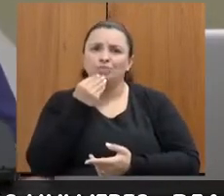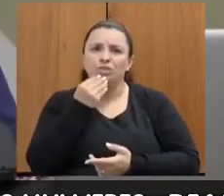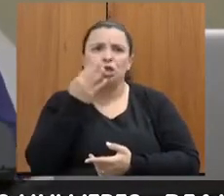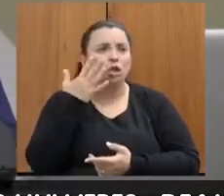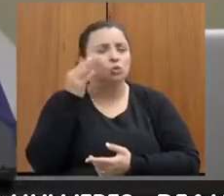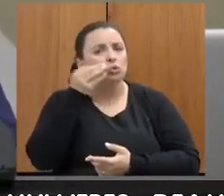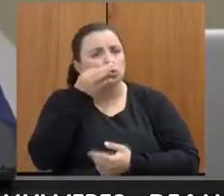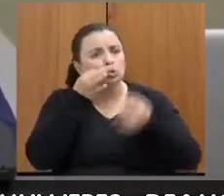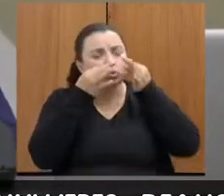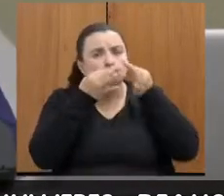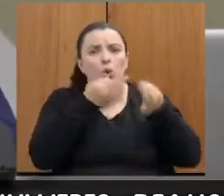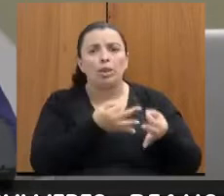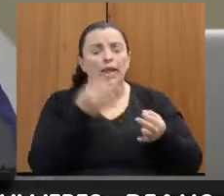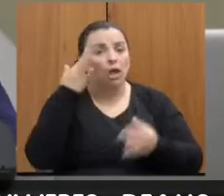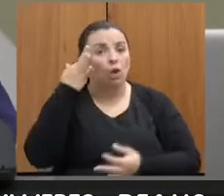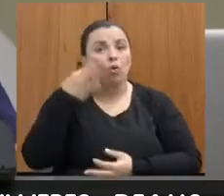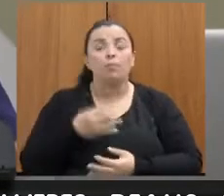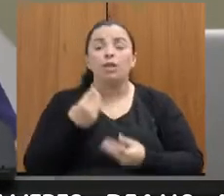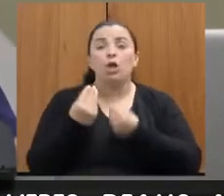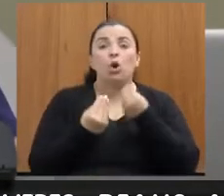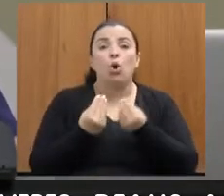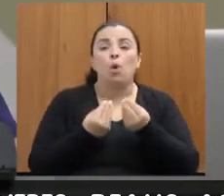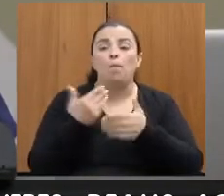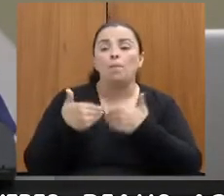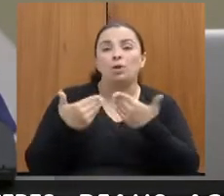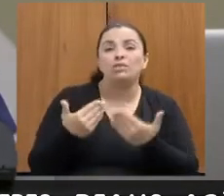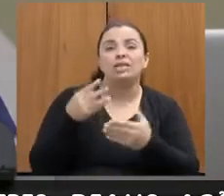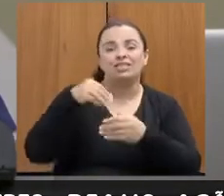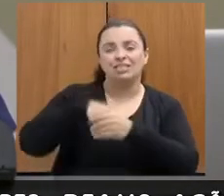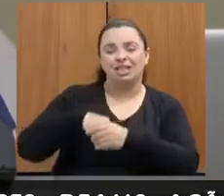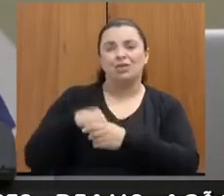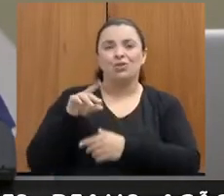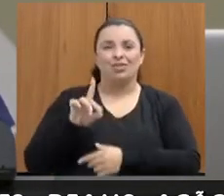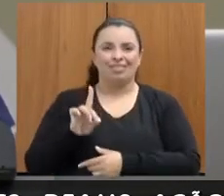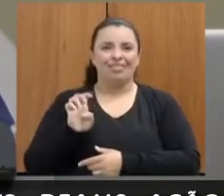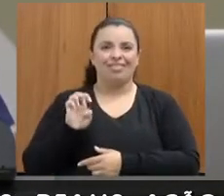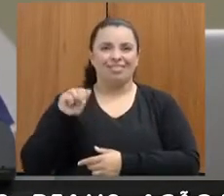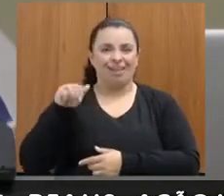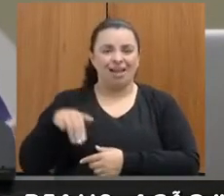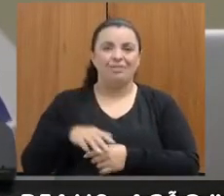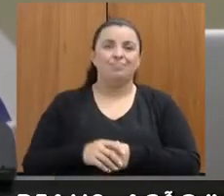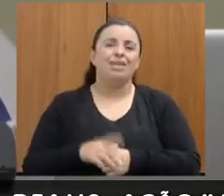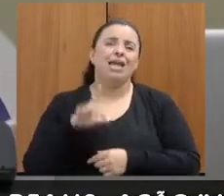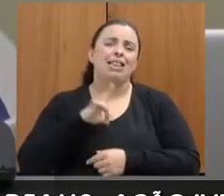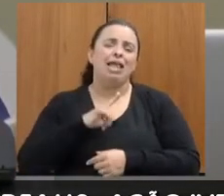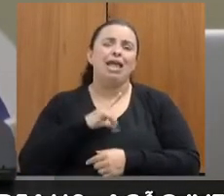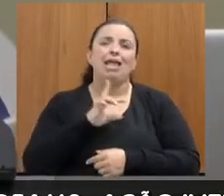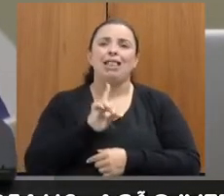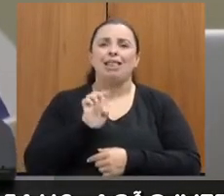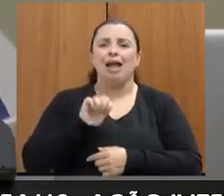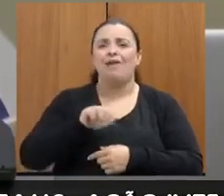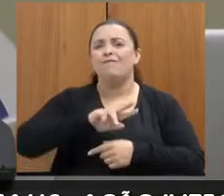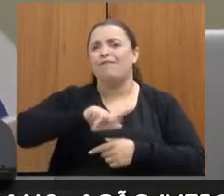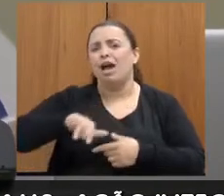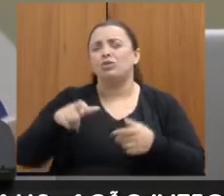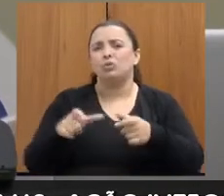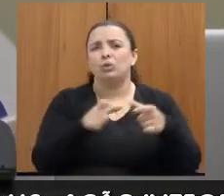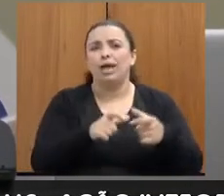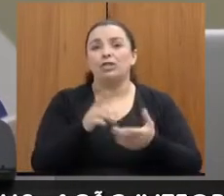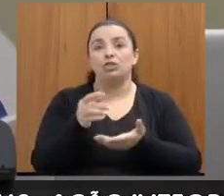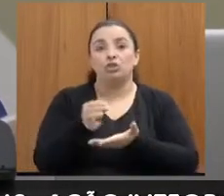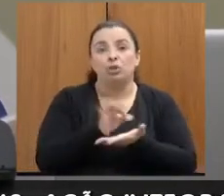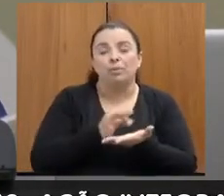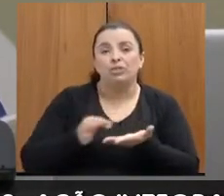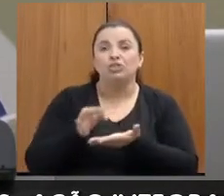processo dentro das DEANs. Então, temos aqui representada a DEAN de Diamantina, DEAN de Itaiobeiras, de Nova